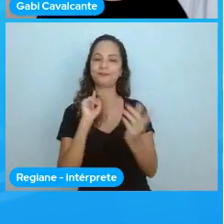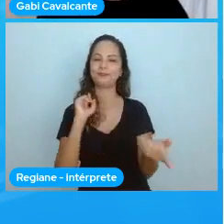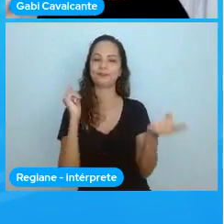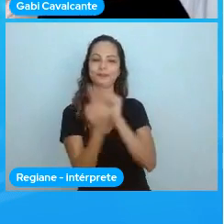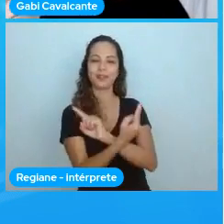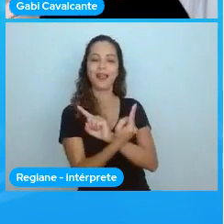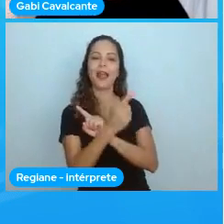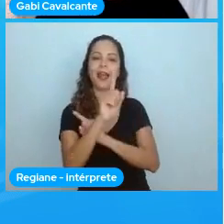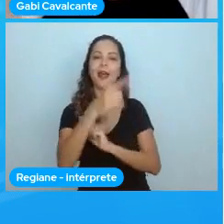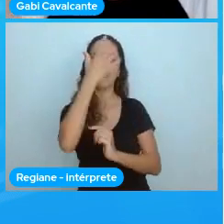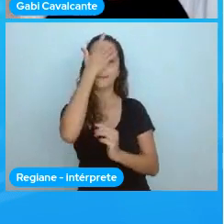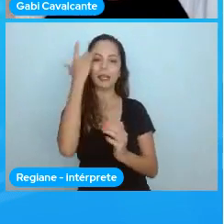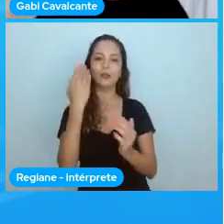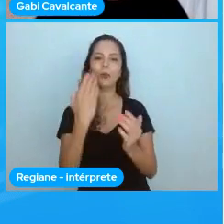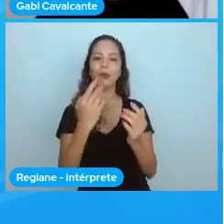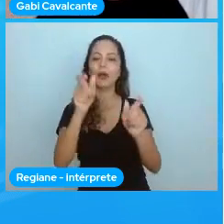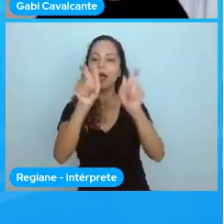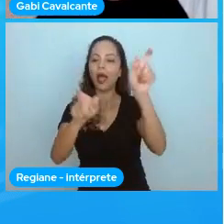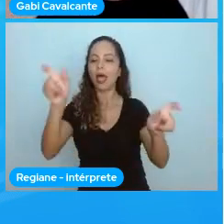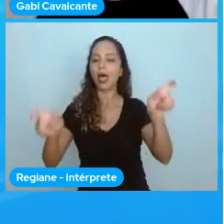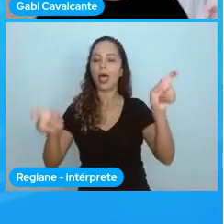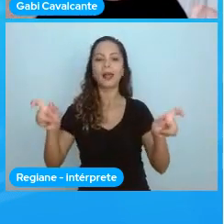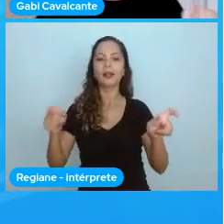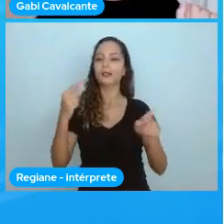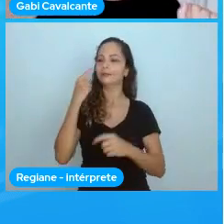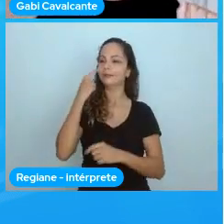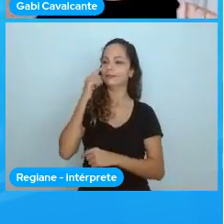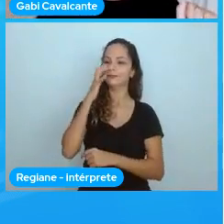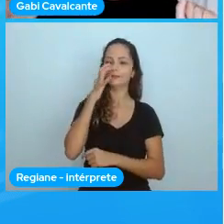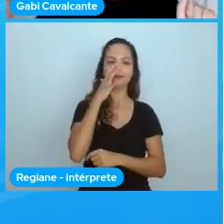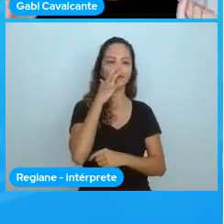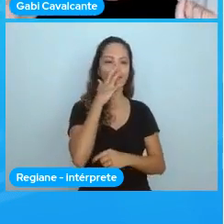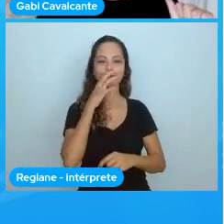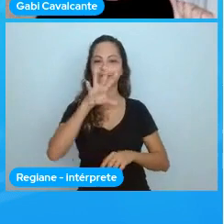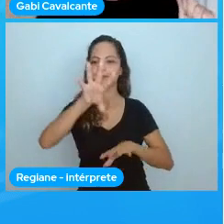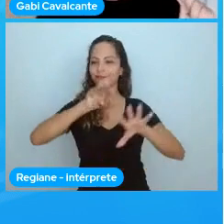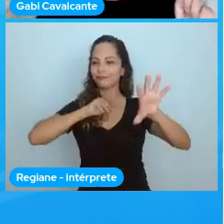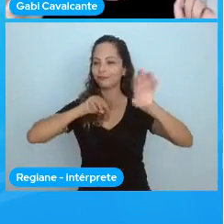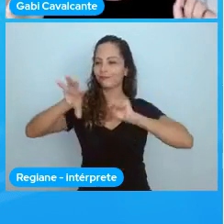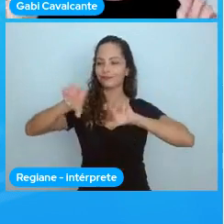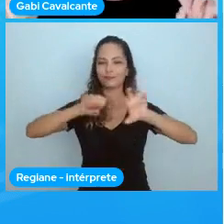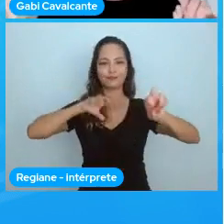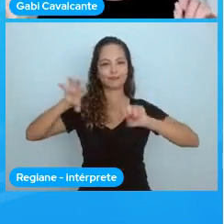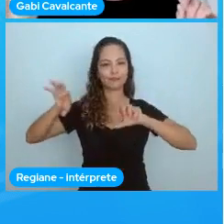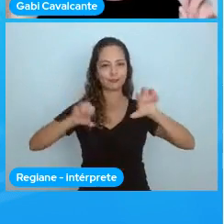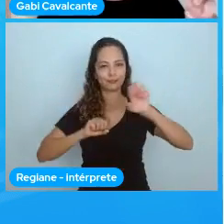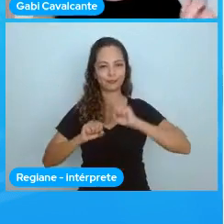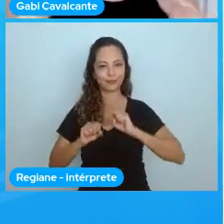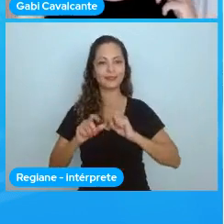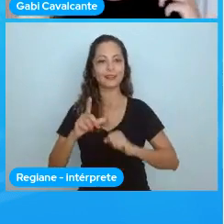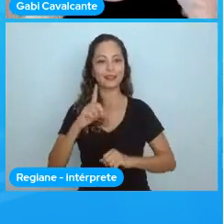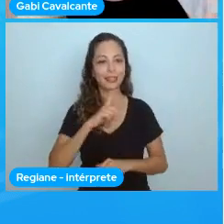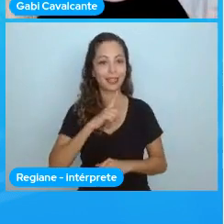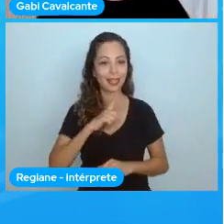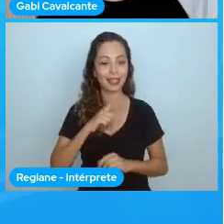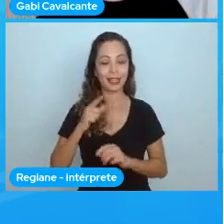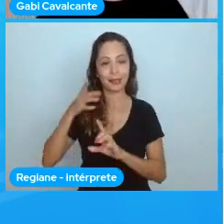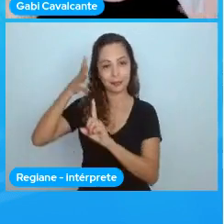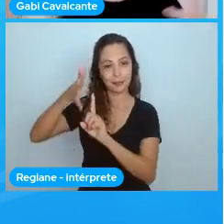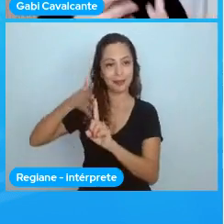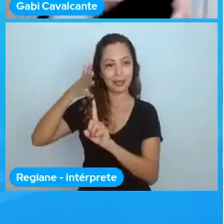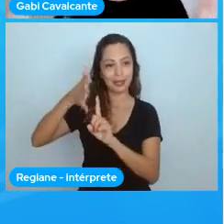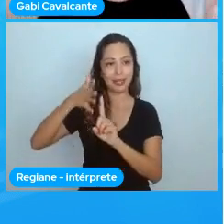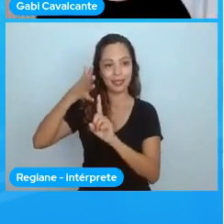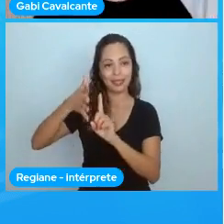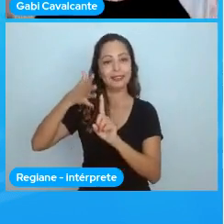vida. Eu acho que quem assistiu a Keynote de Ana. De Anny. De Anny. Ela citou várias mulheres.